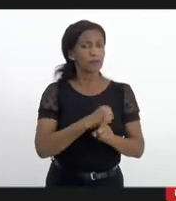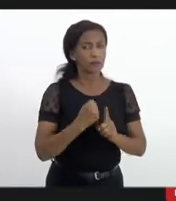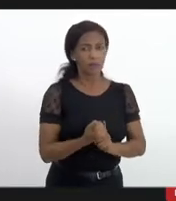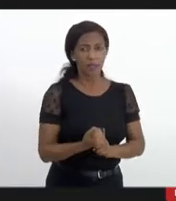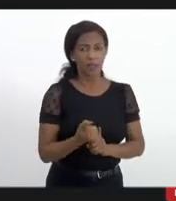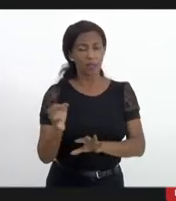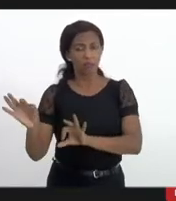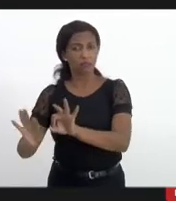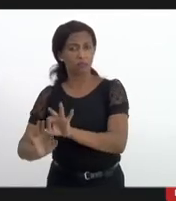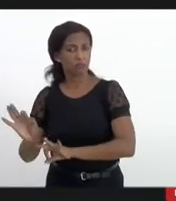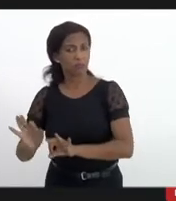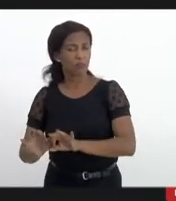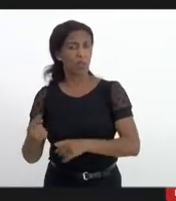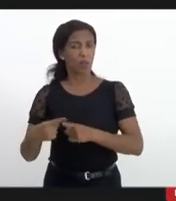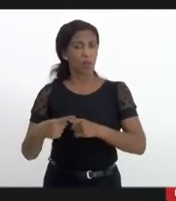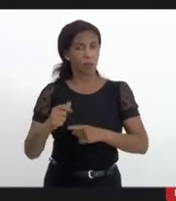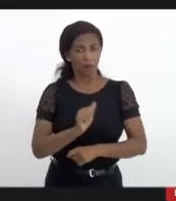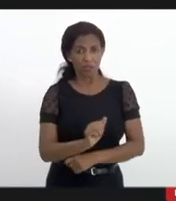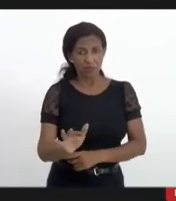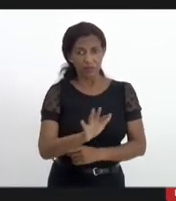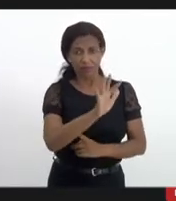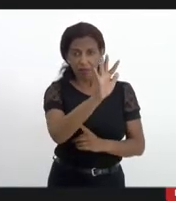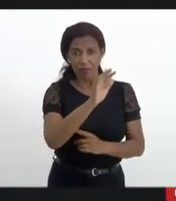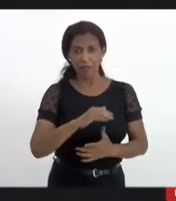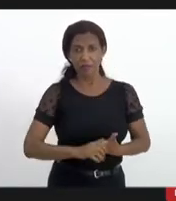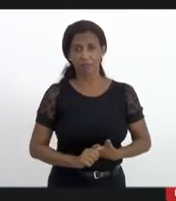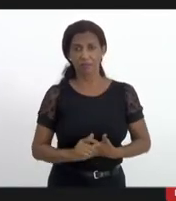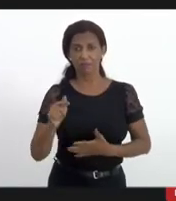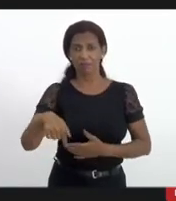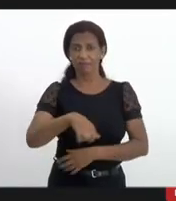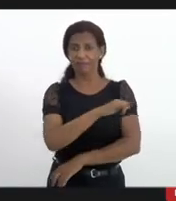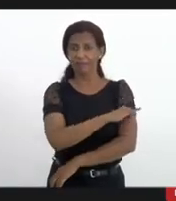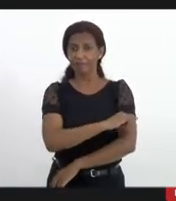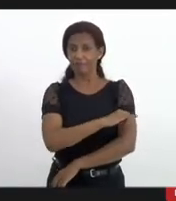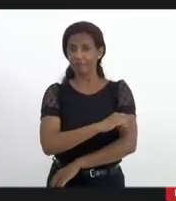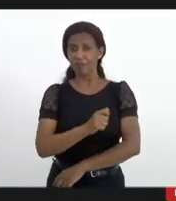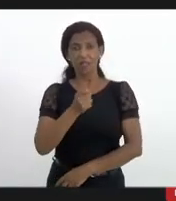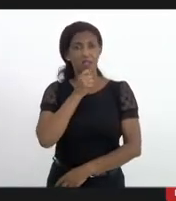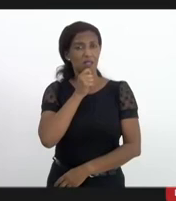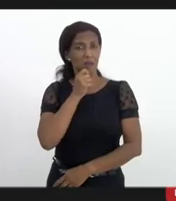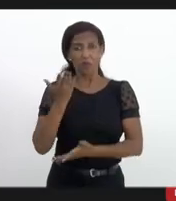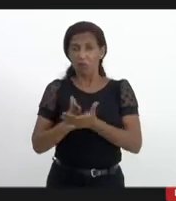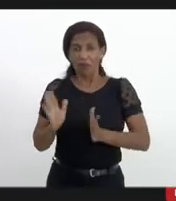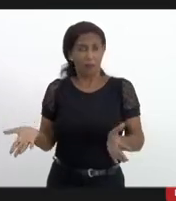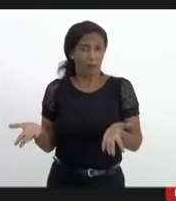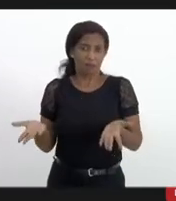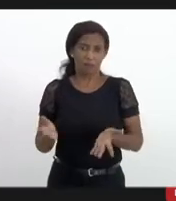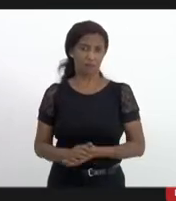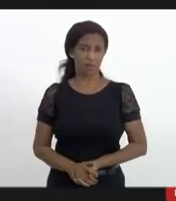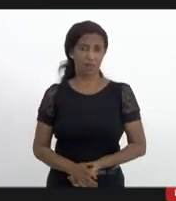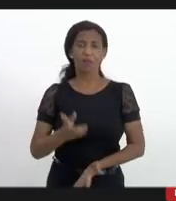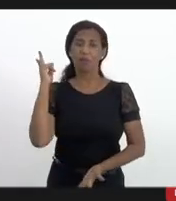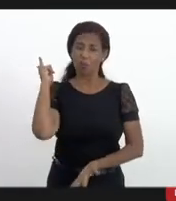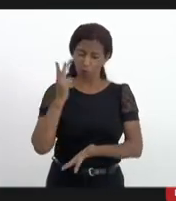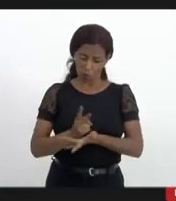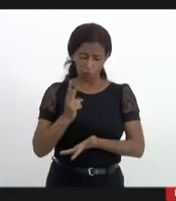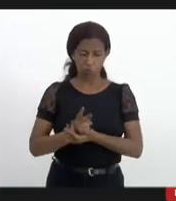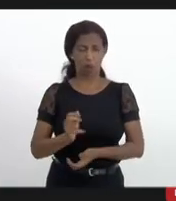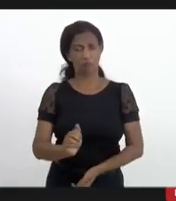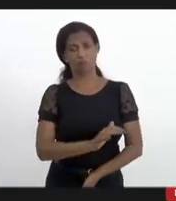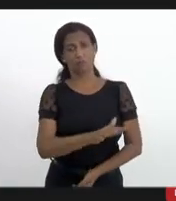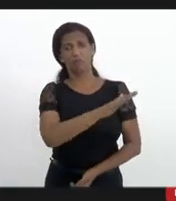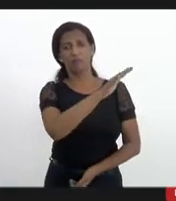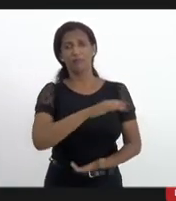condições porque as favelas aqui no Rio de Janeiro também não vão acabar vão continuar sendo favela